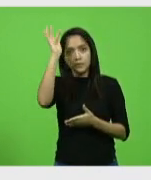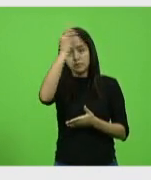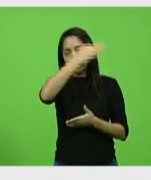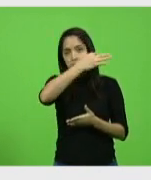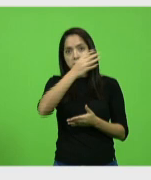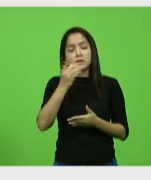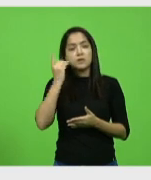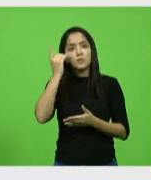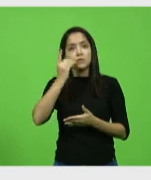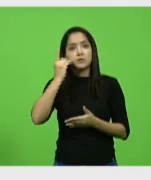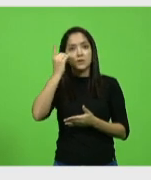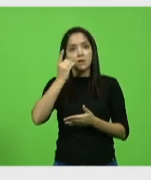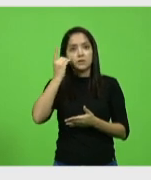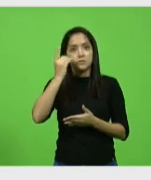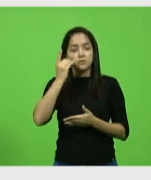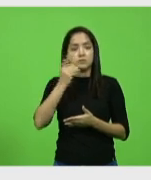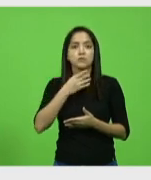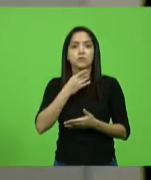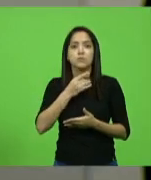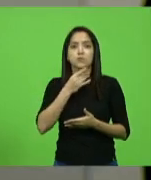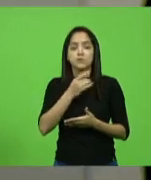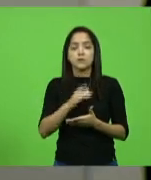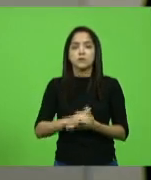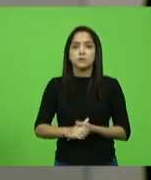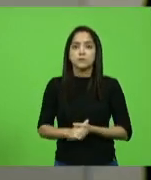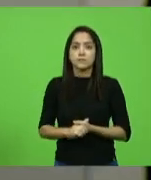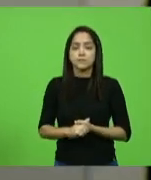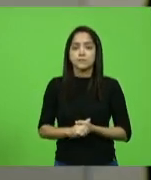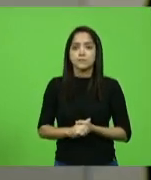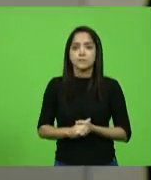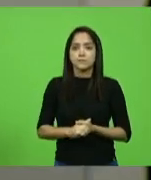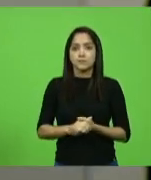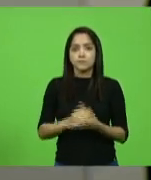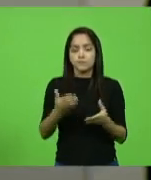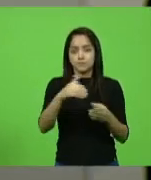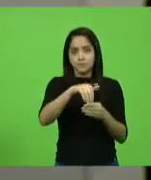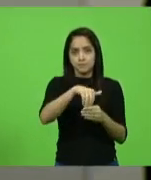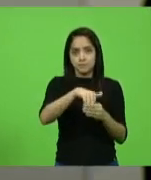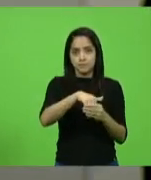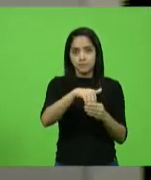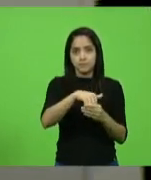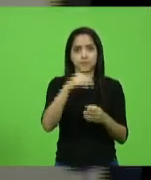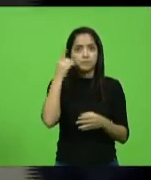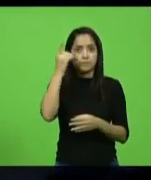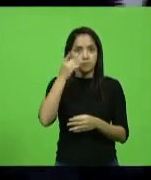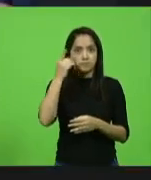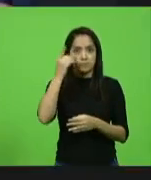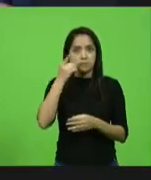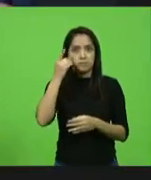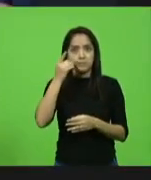e no deputado Valdir Cobalquini. Como vota o deputado Márcio Machado.